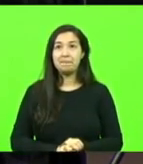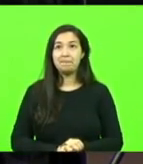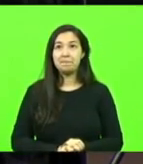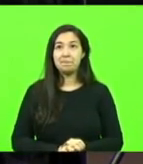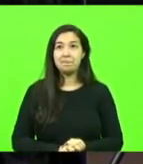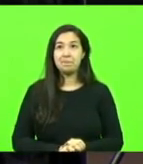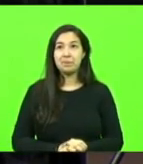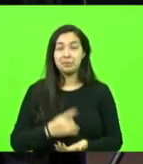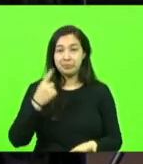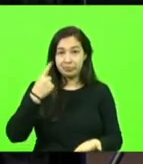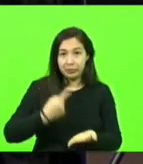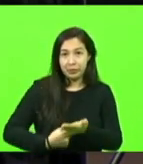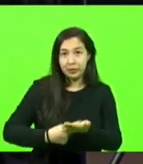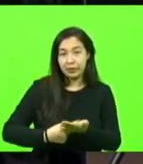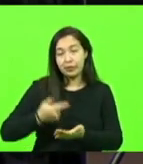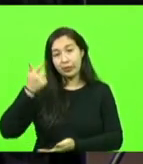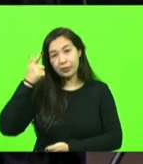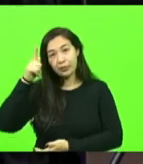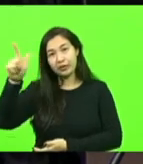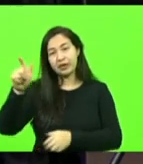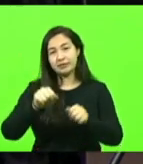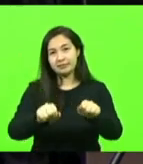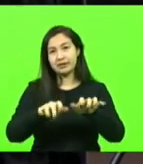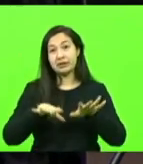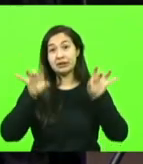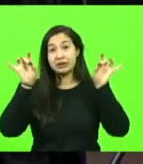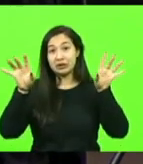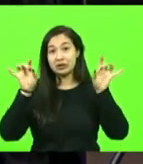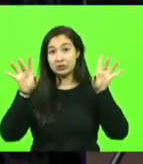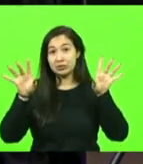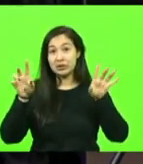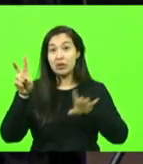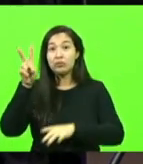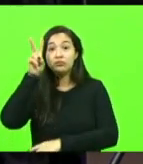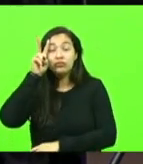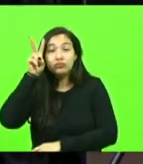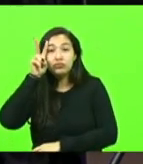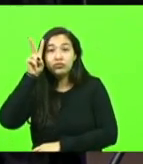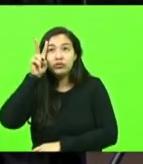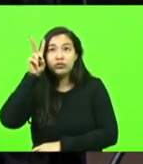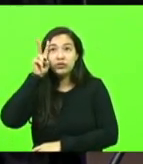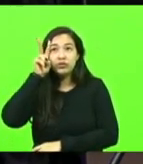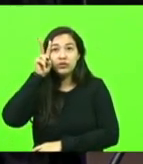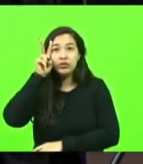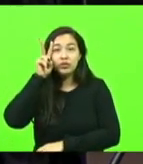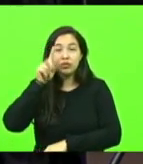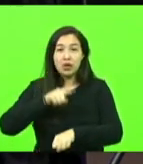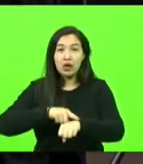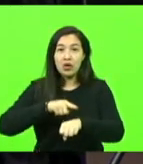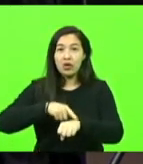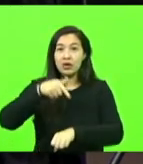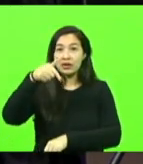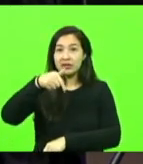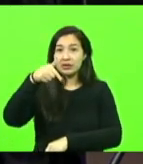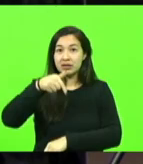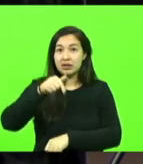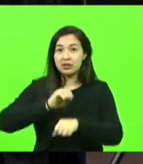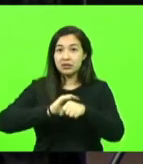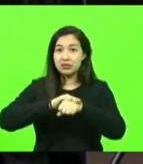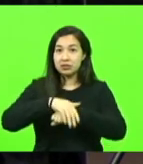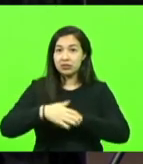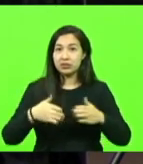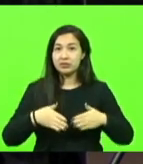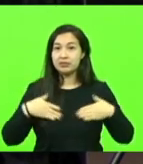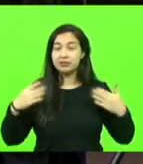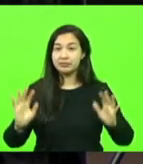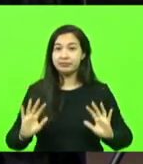e convocar outra sessão especial para esta segunda-feira, às sete da noite, em comemoração aos 40